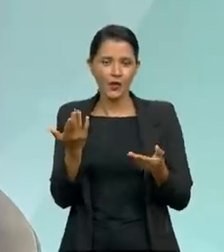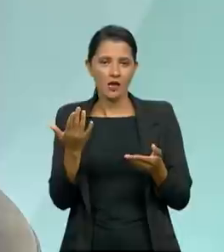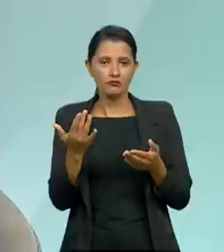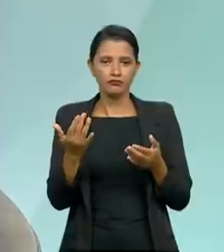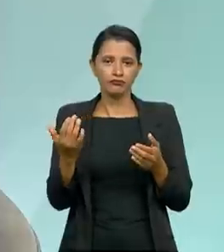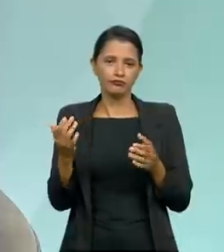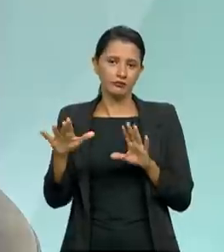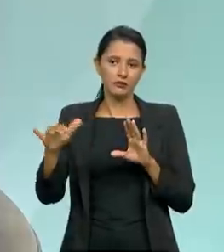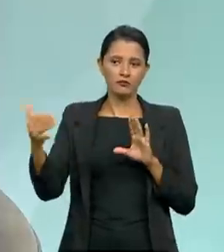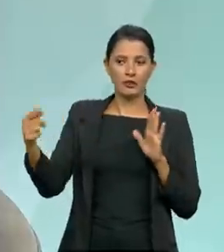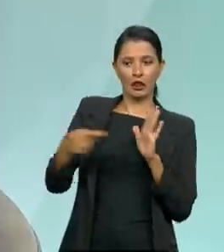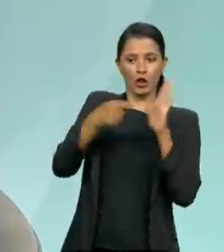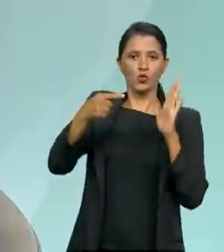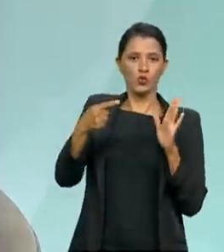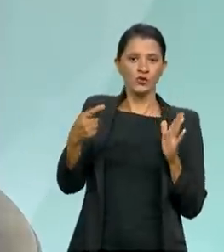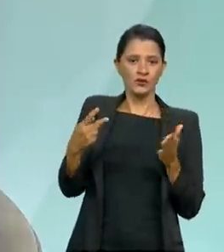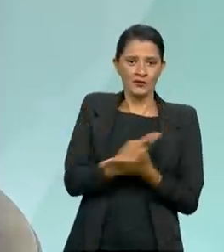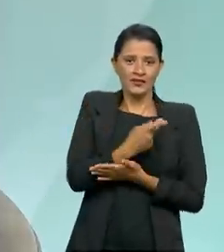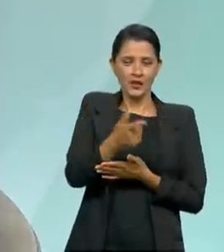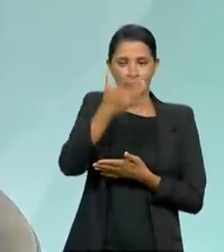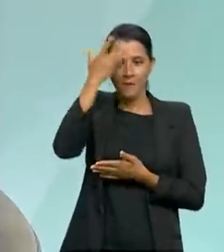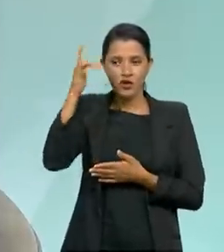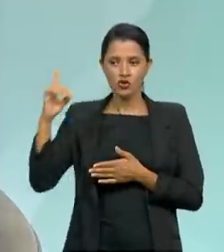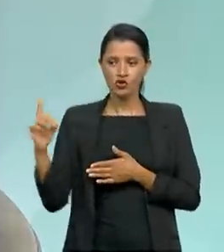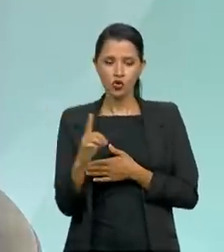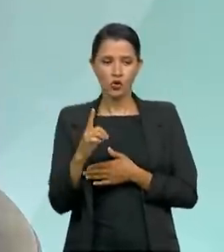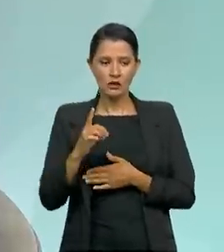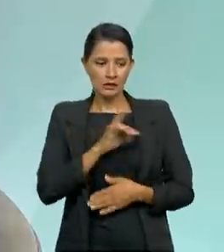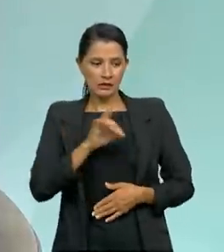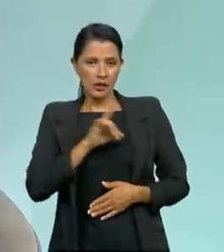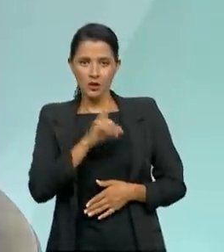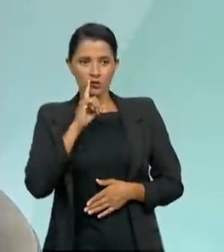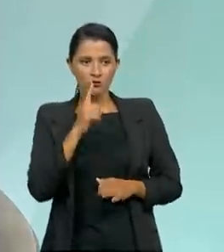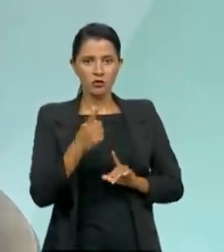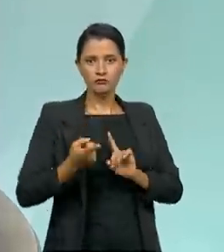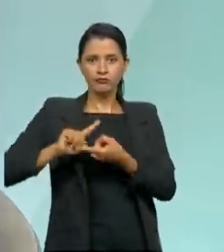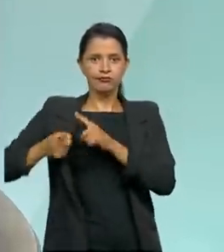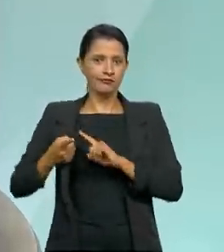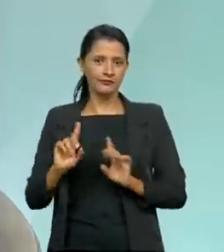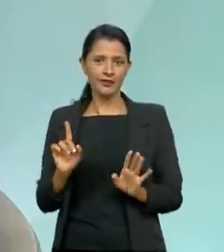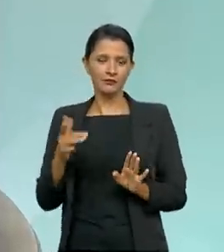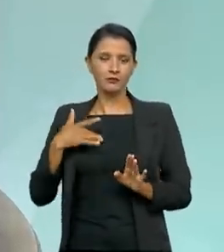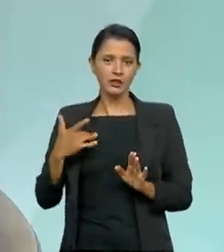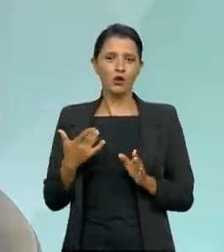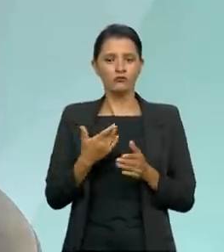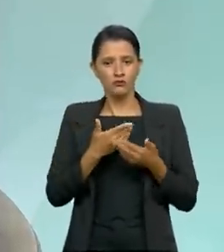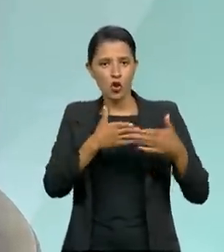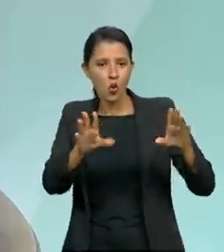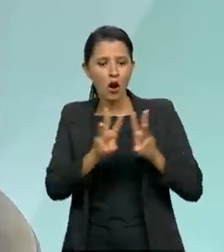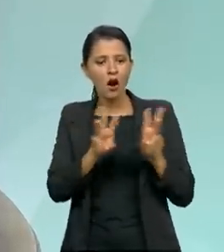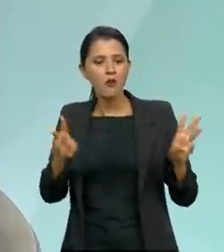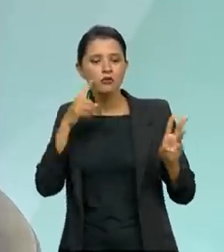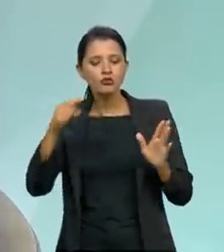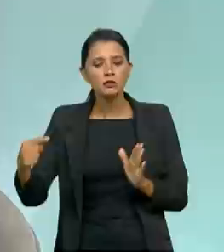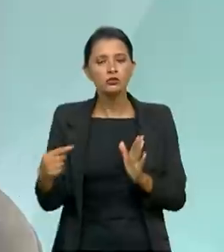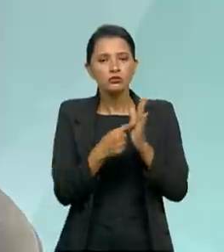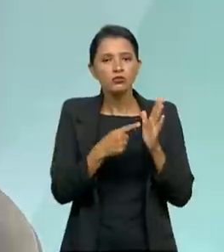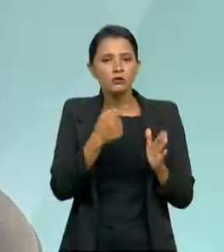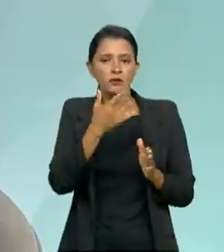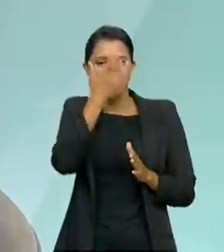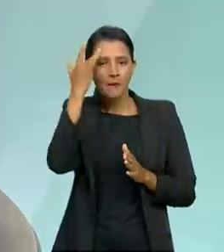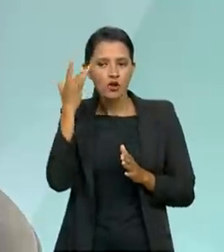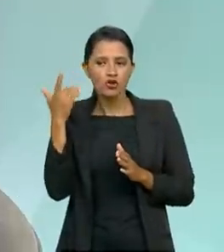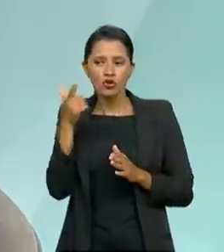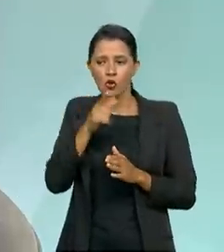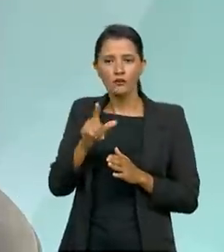denúncia bem feito, onde quem denuncia não tem medo de retaliação. Então, eu boto o canal de denúncia, se alguém comete alguma irregularidade, o